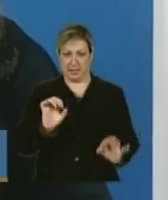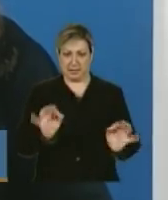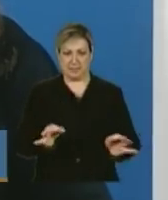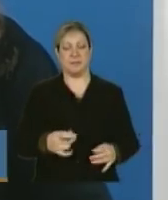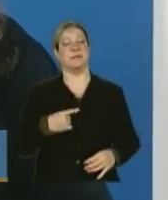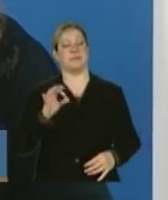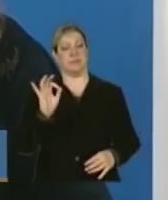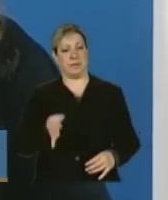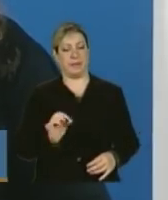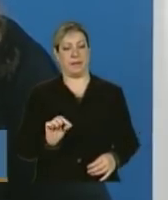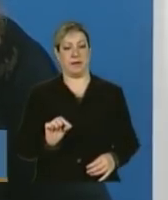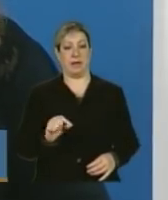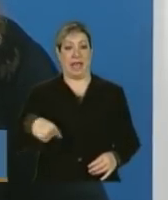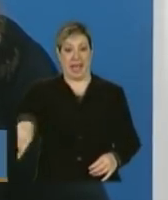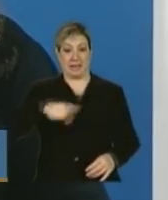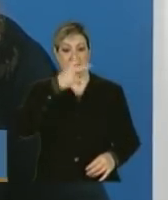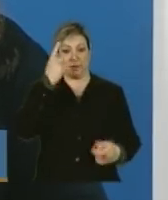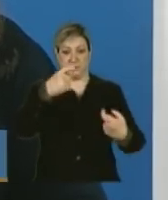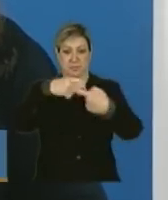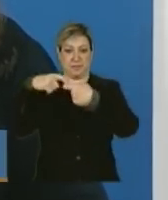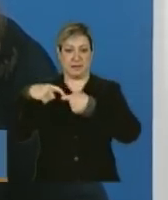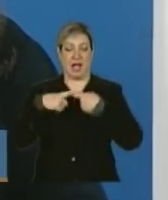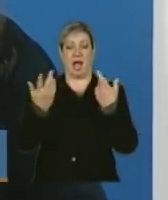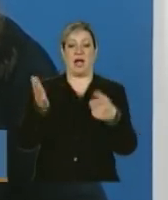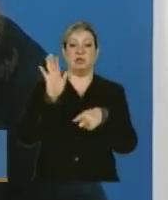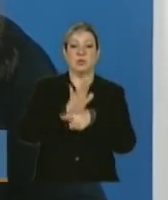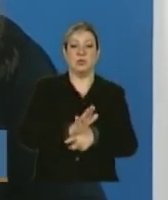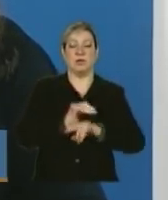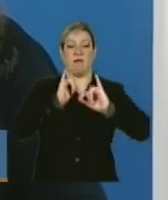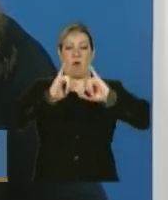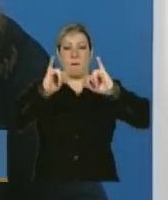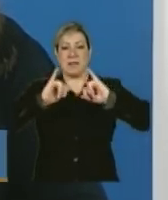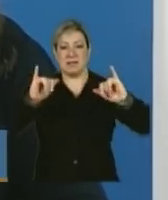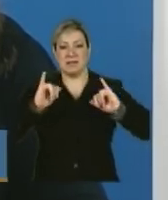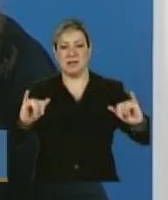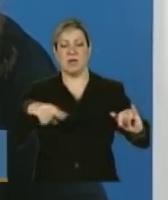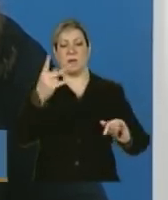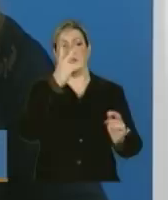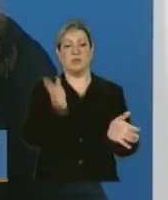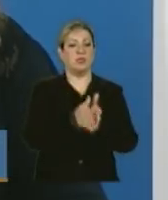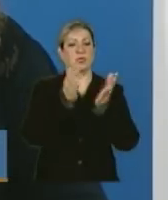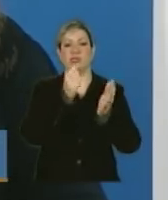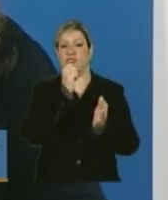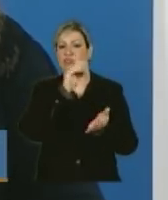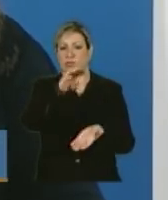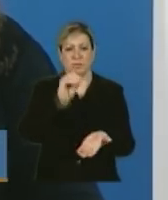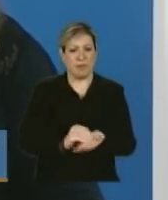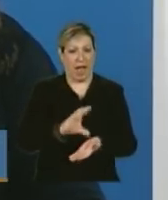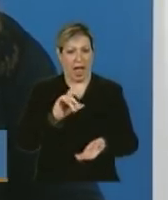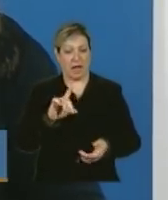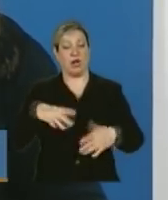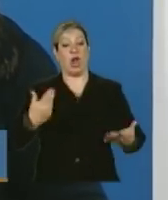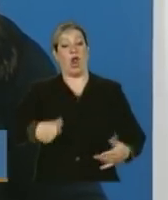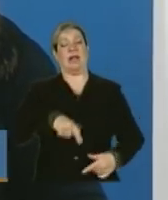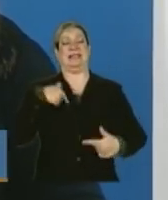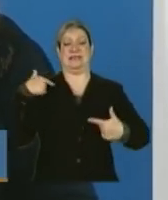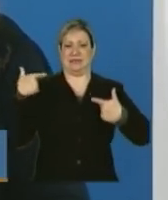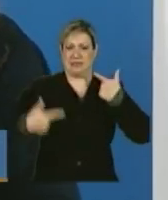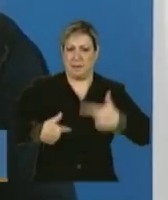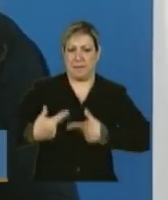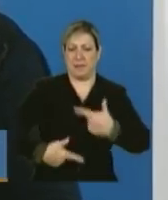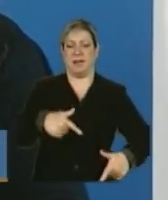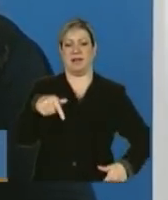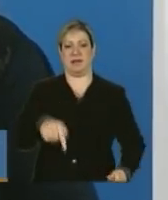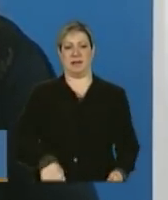que vão atuar encaminhando informações de famílias de extrema pobreza ainda não cadastradas, nós estamos aqui trabalhando em nível federal,